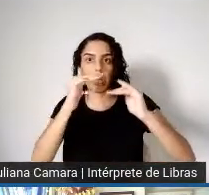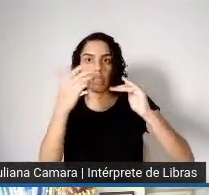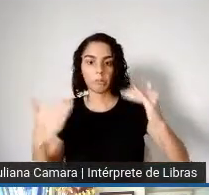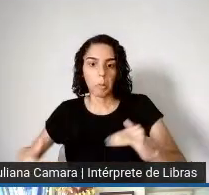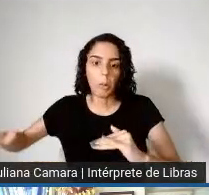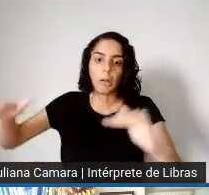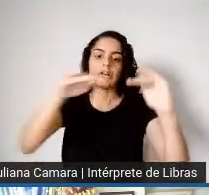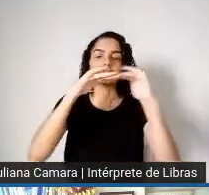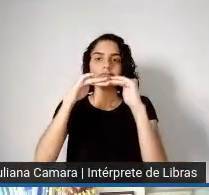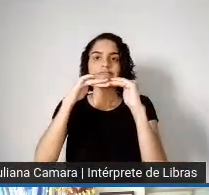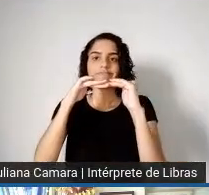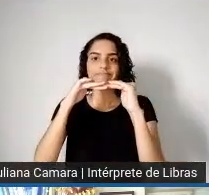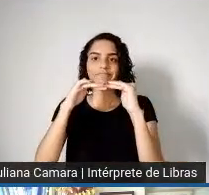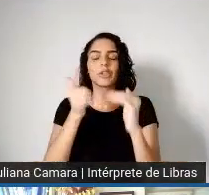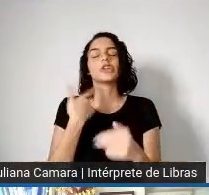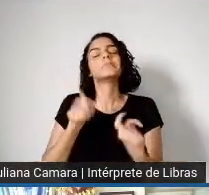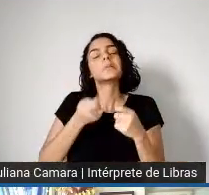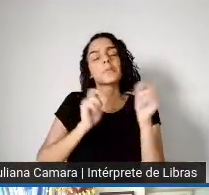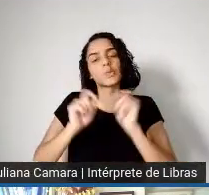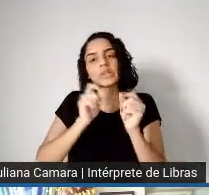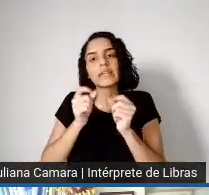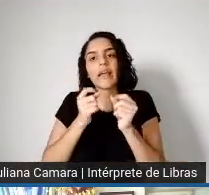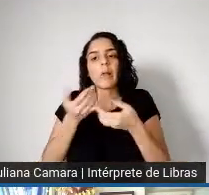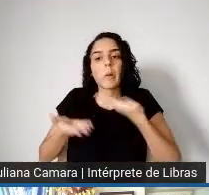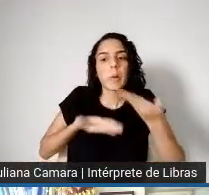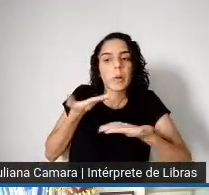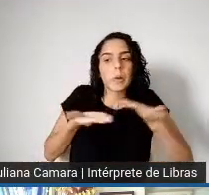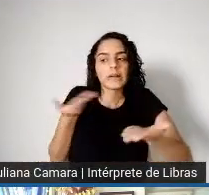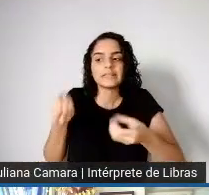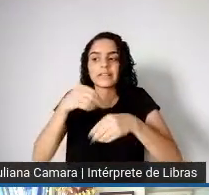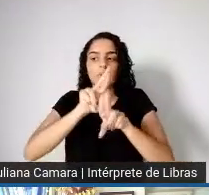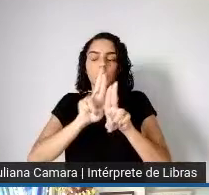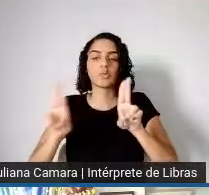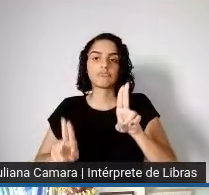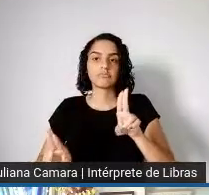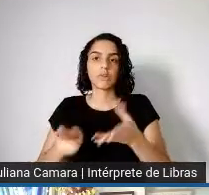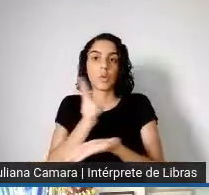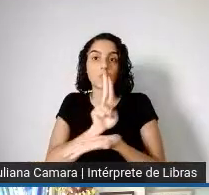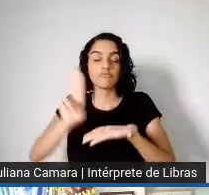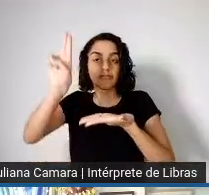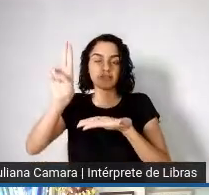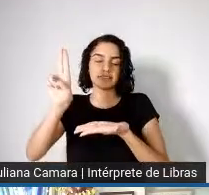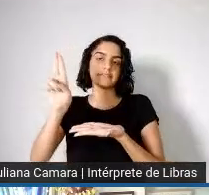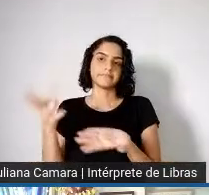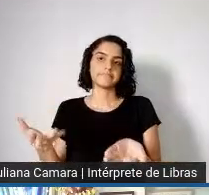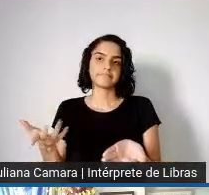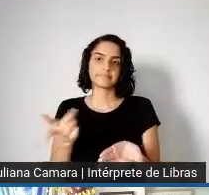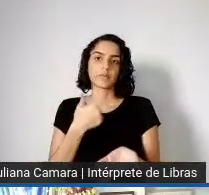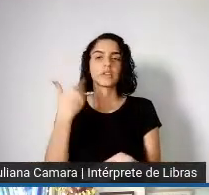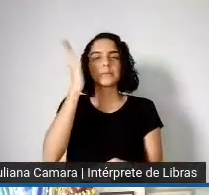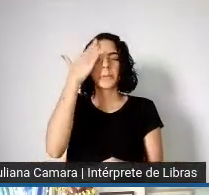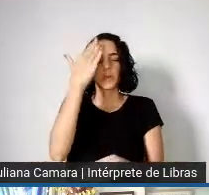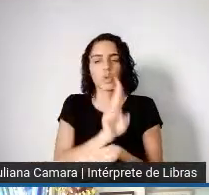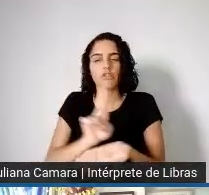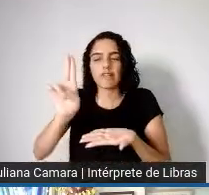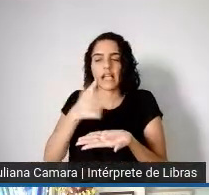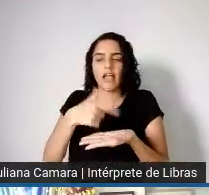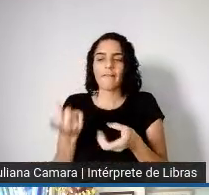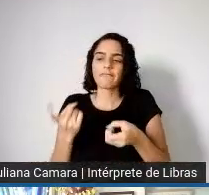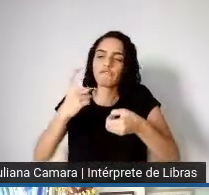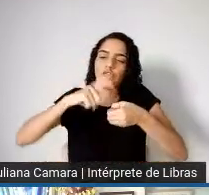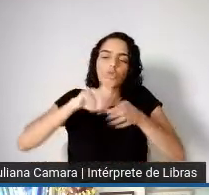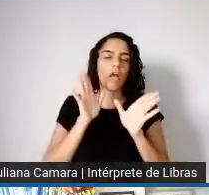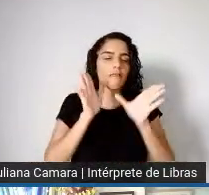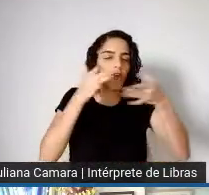papel incontornável da universidade. A universidade voltando à sua missão,